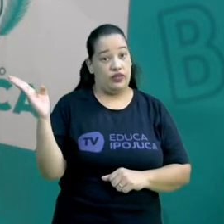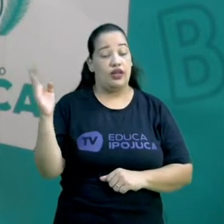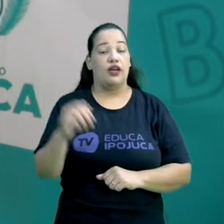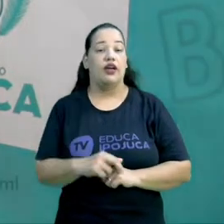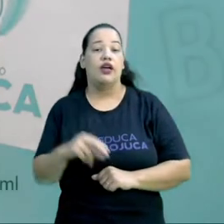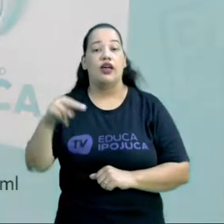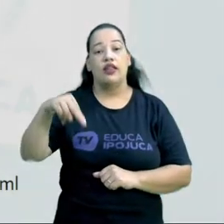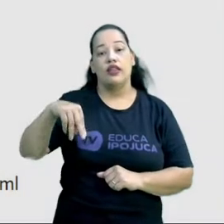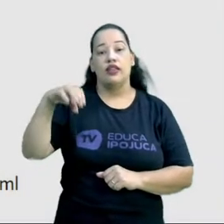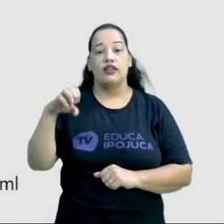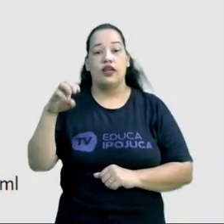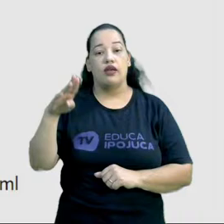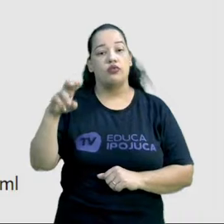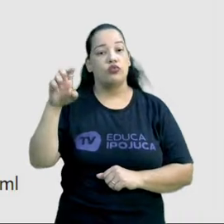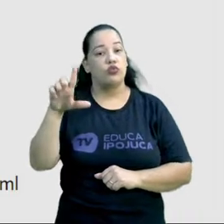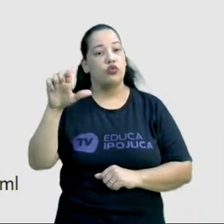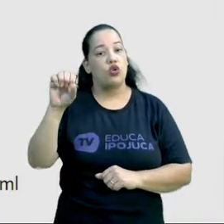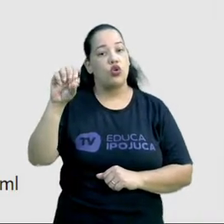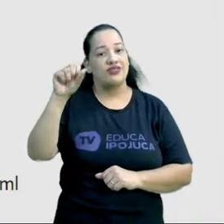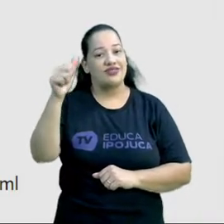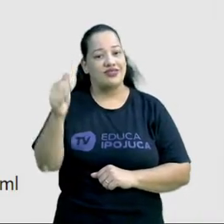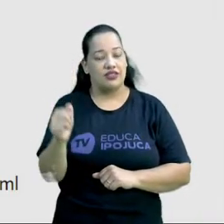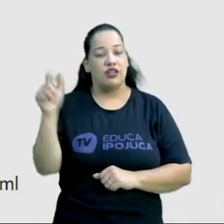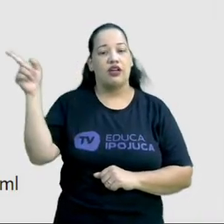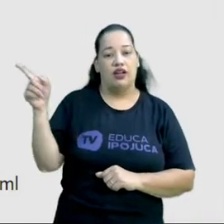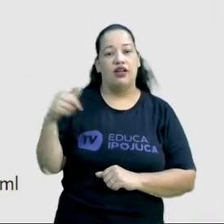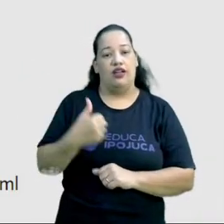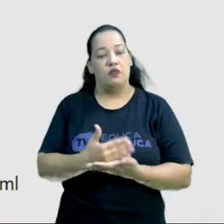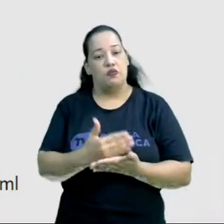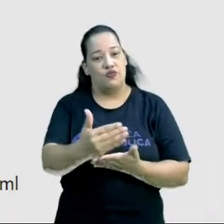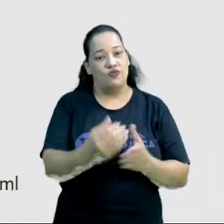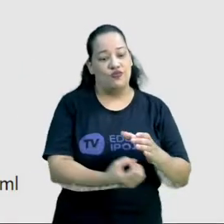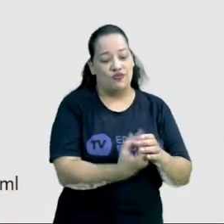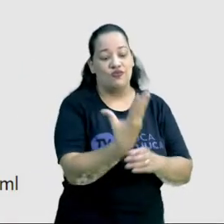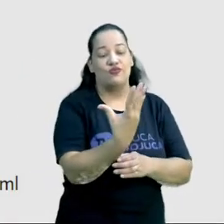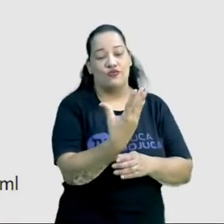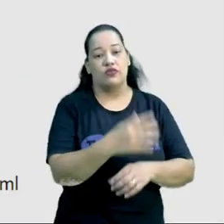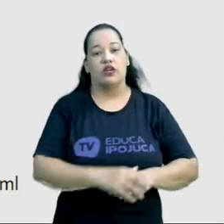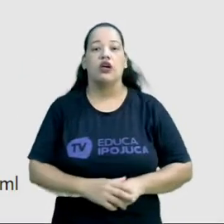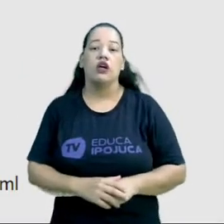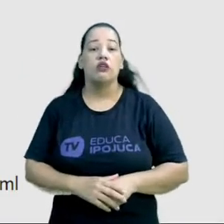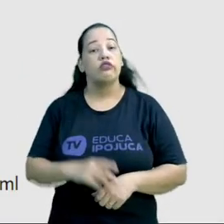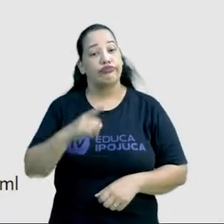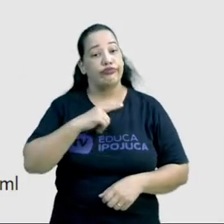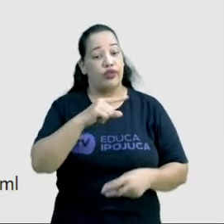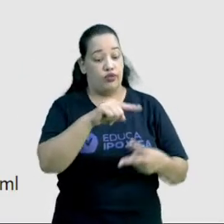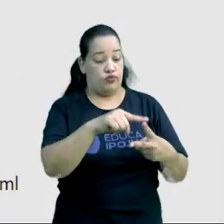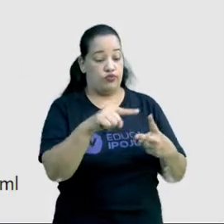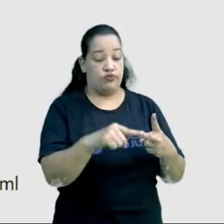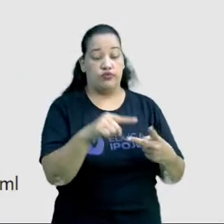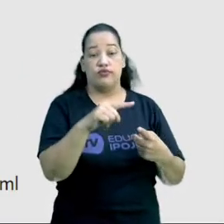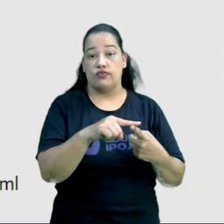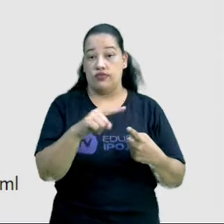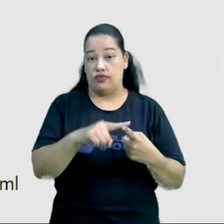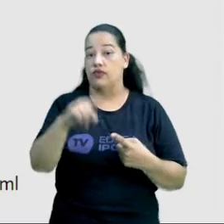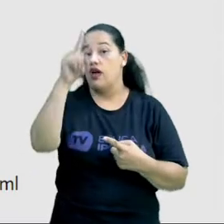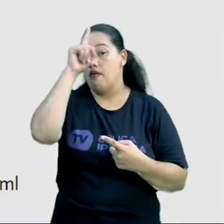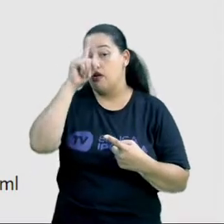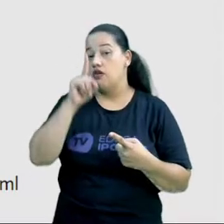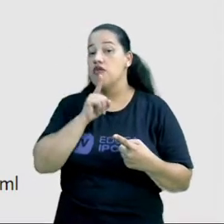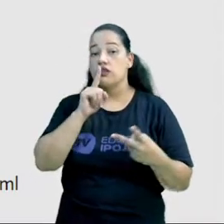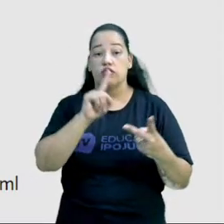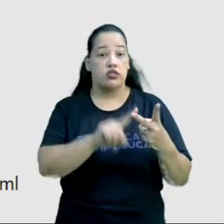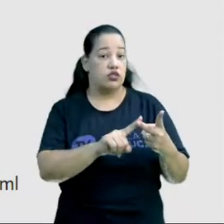Nebulosa. Eu tenho aqui a nebulosa, que é quando isso origina. Então, eu posso ter dois tipos de estrela. A estrela amarela